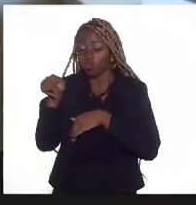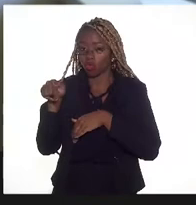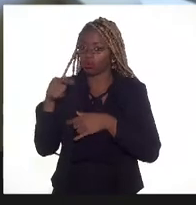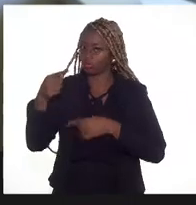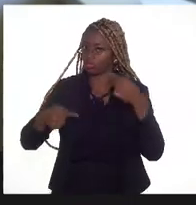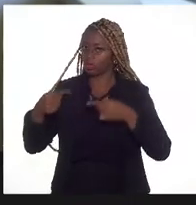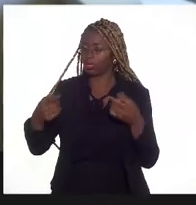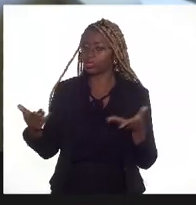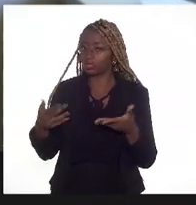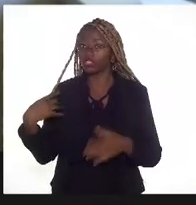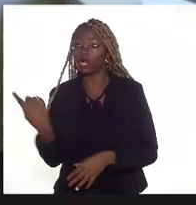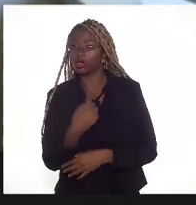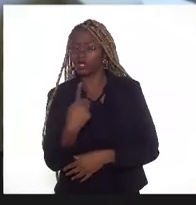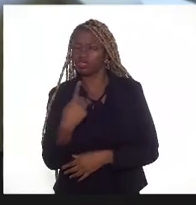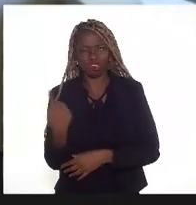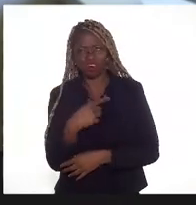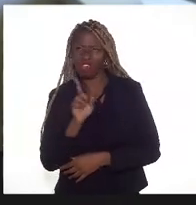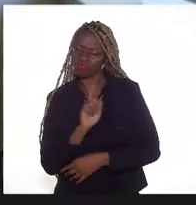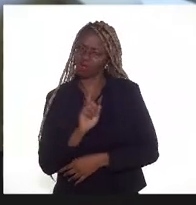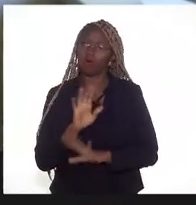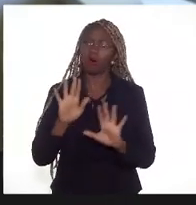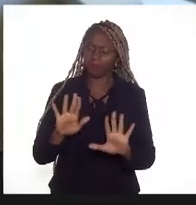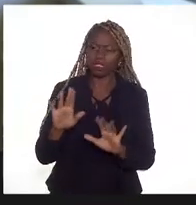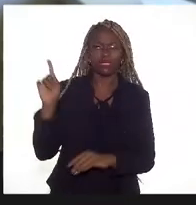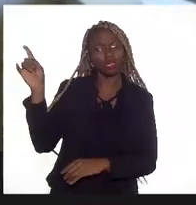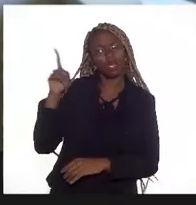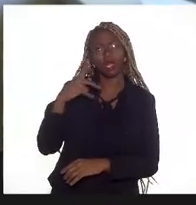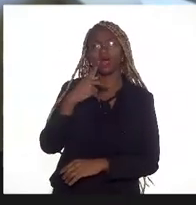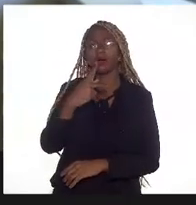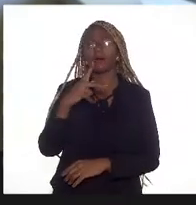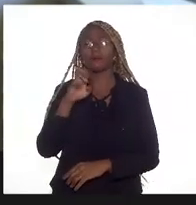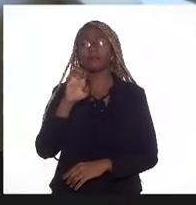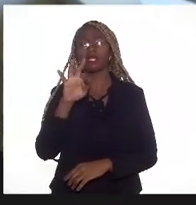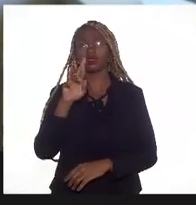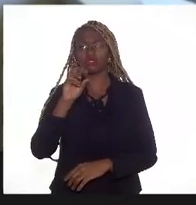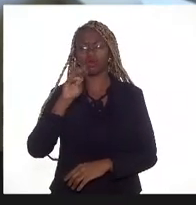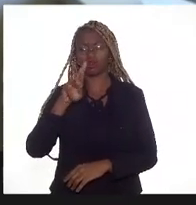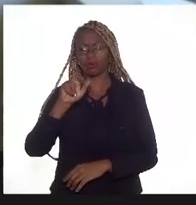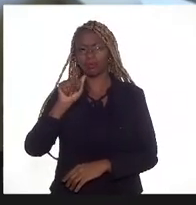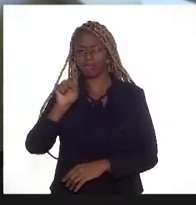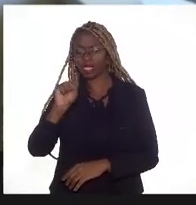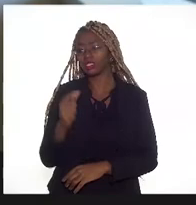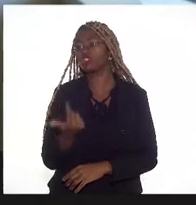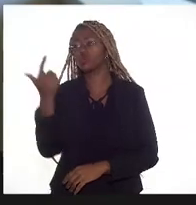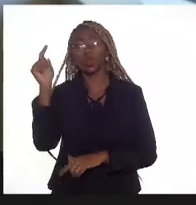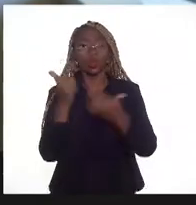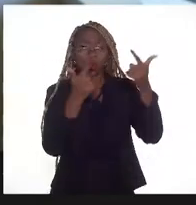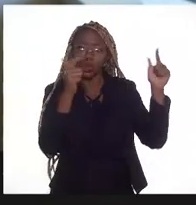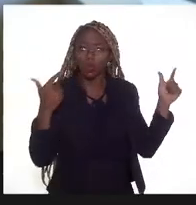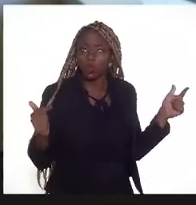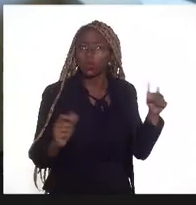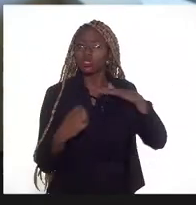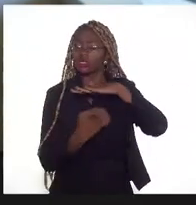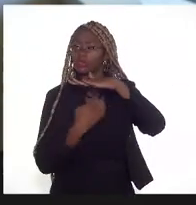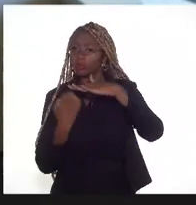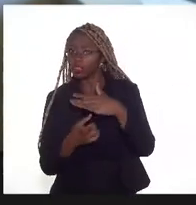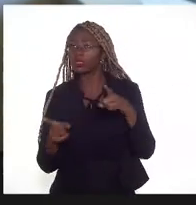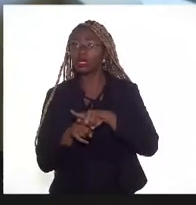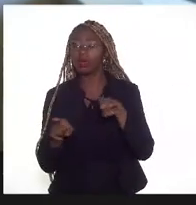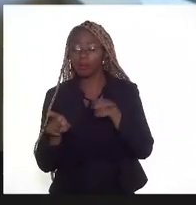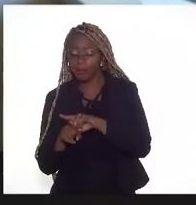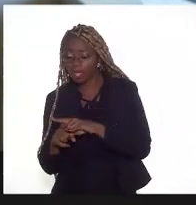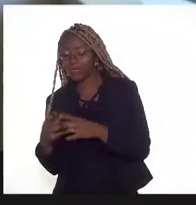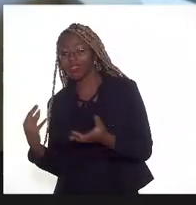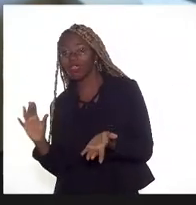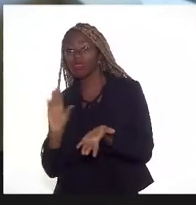bem... Nós não. A Petrobras e outras concessionárias estão reinjetando mais